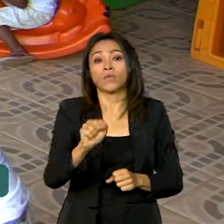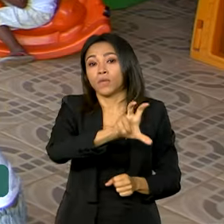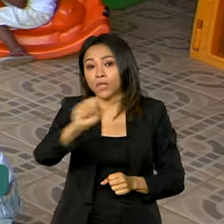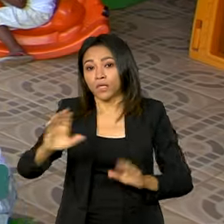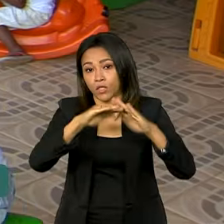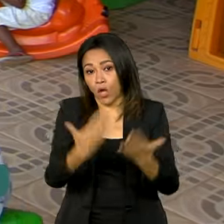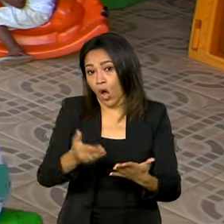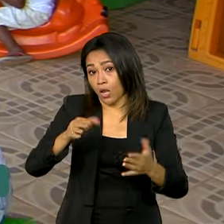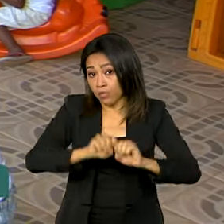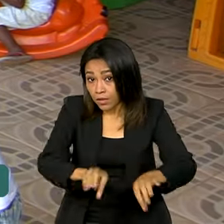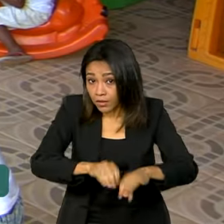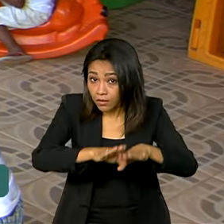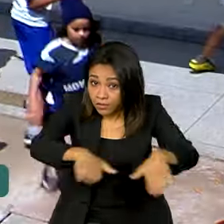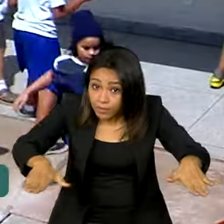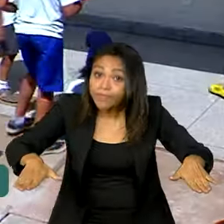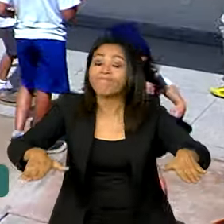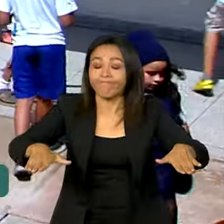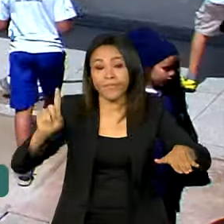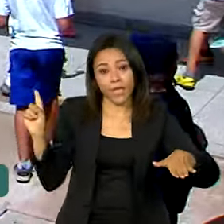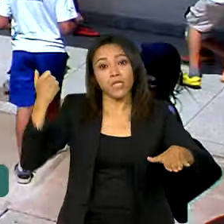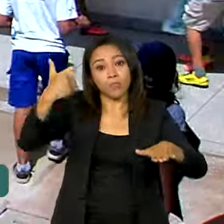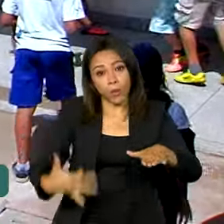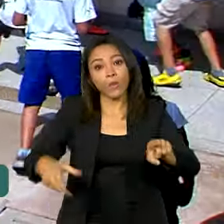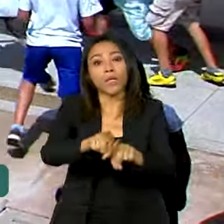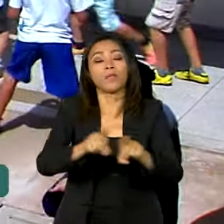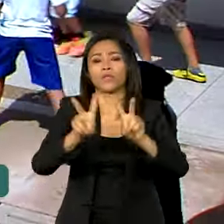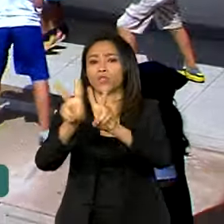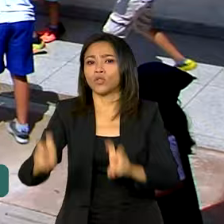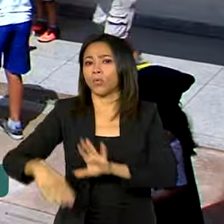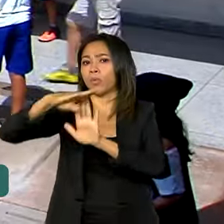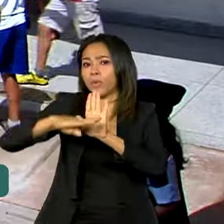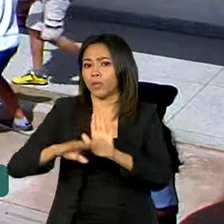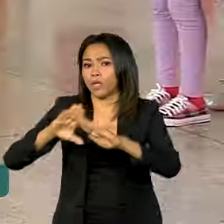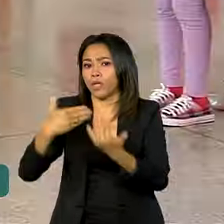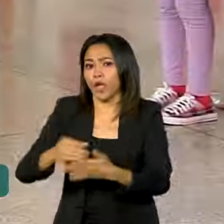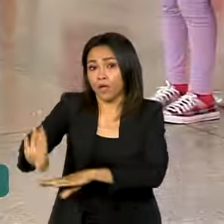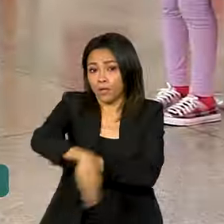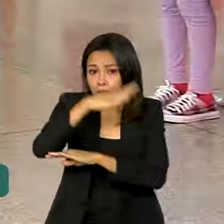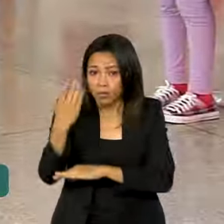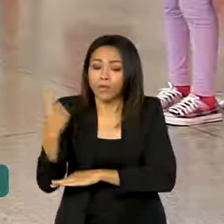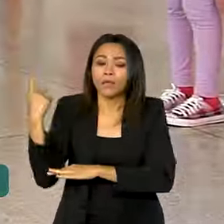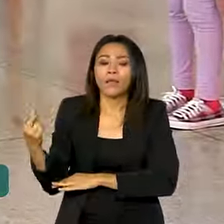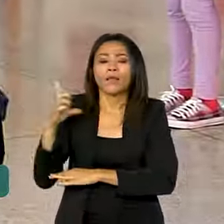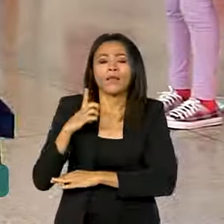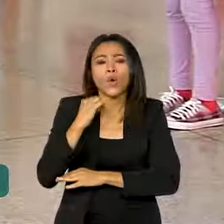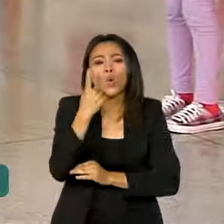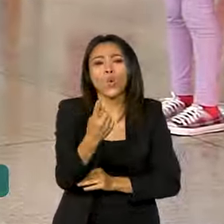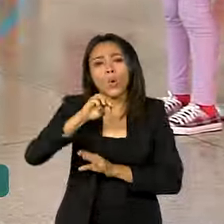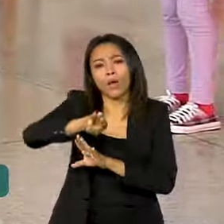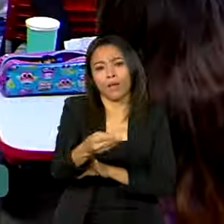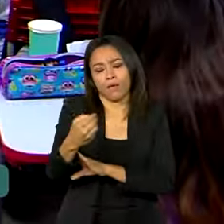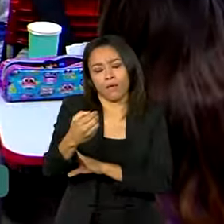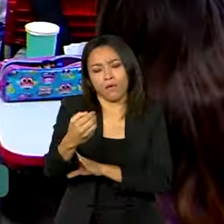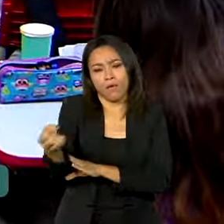e escolas de educação infantil. Ele falou também sobre o programa Escola em Tempo Integral, que prevê a criação de 1 milhão de